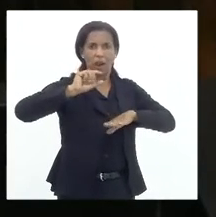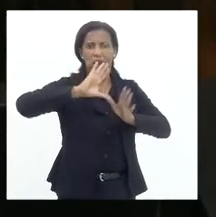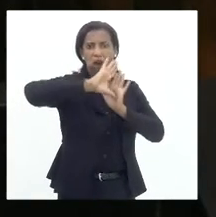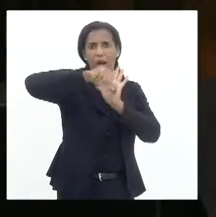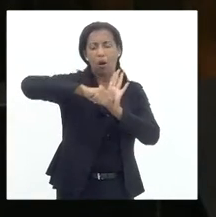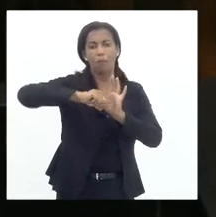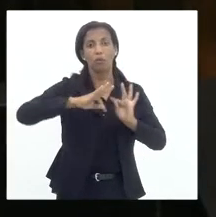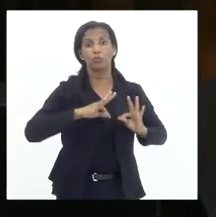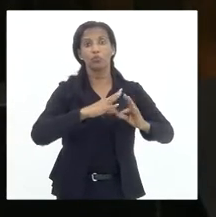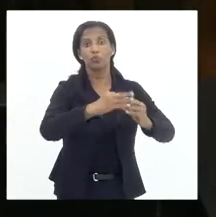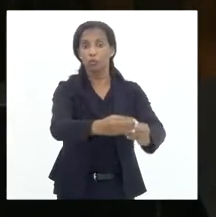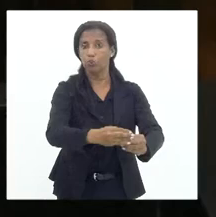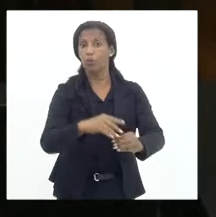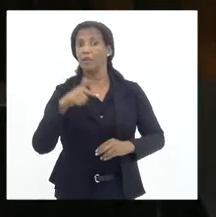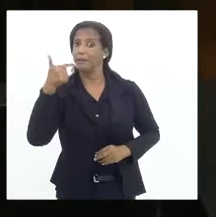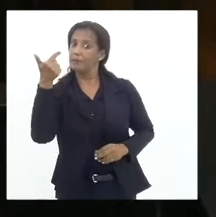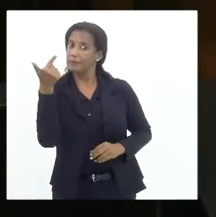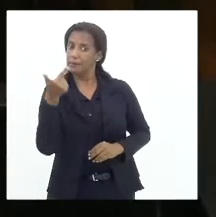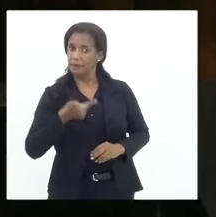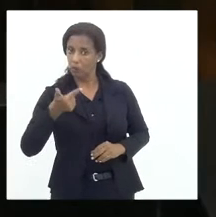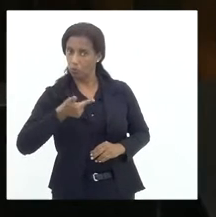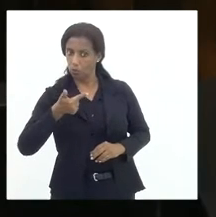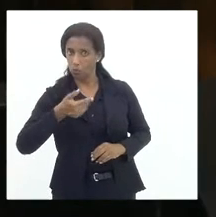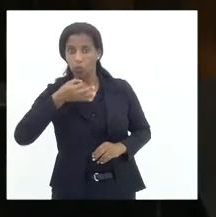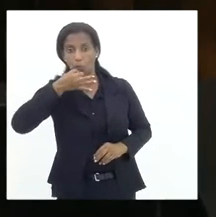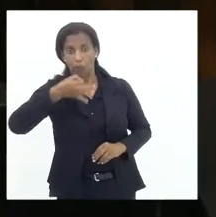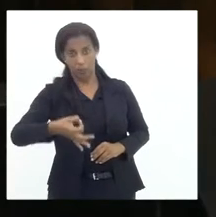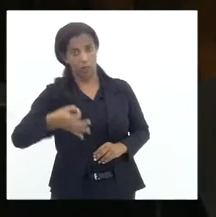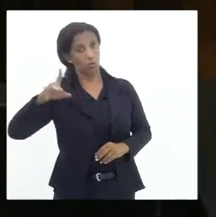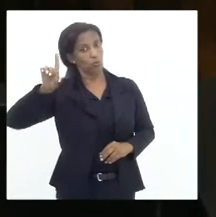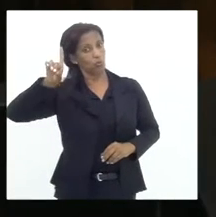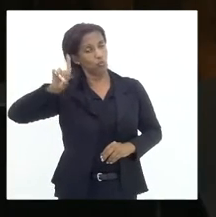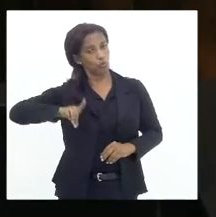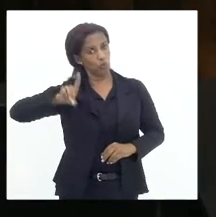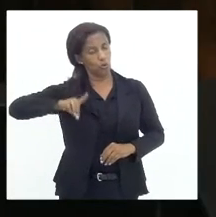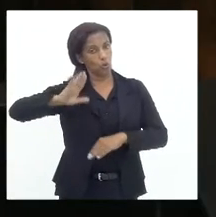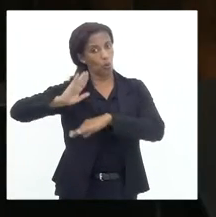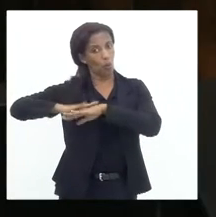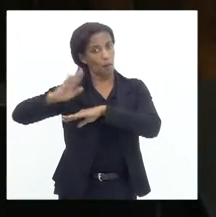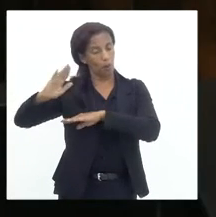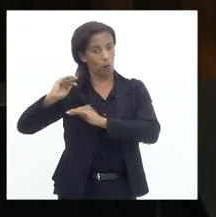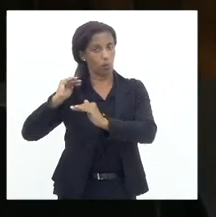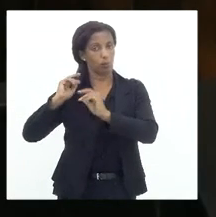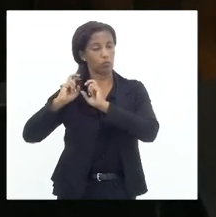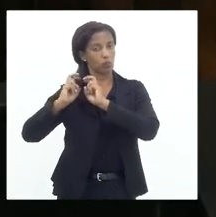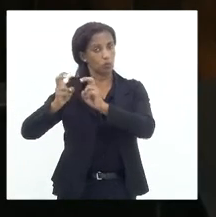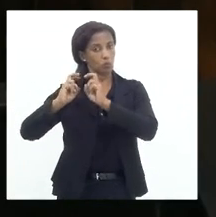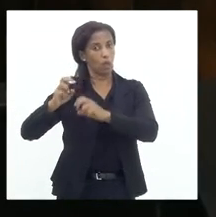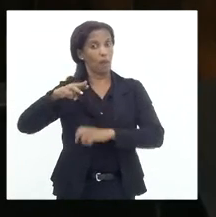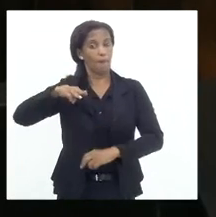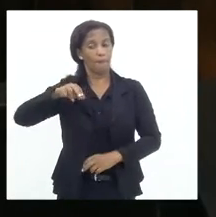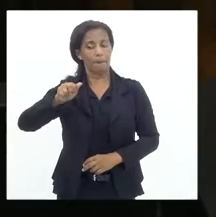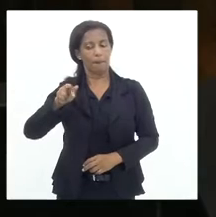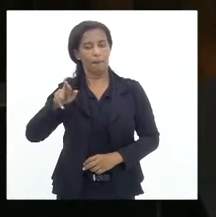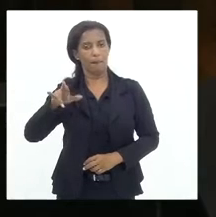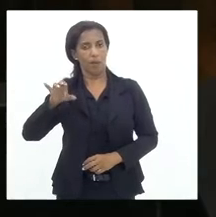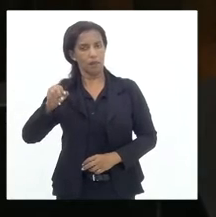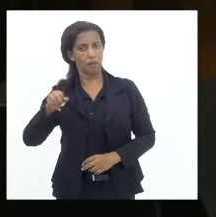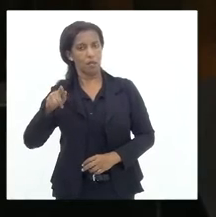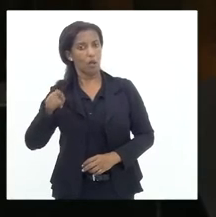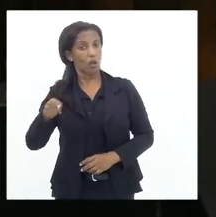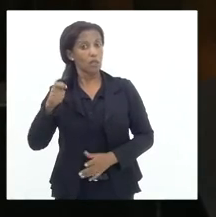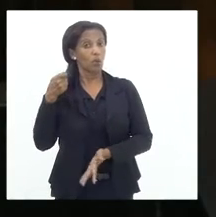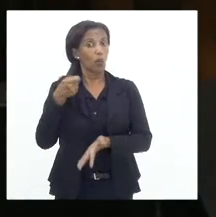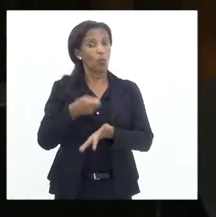segundo, segundo, o diretor de operações da supervia, Marcelo Feitosa, são obrigados a